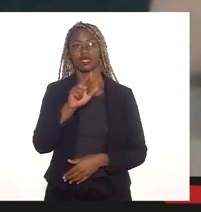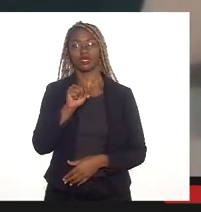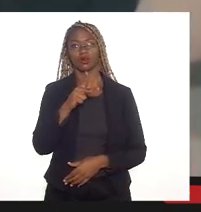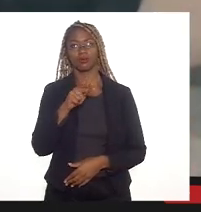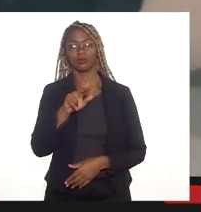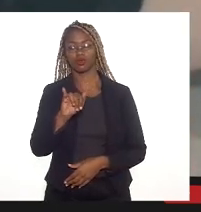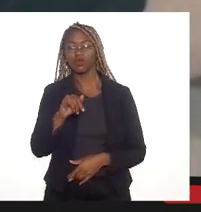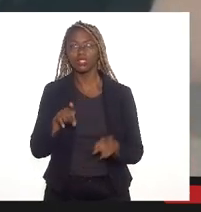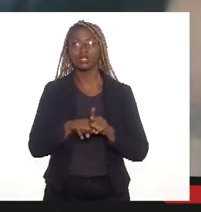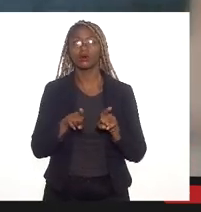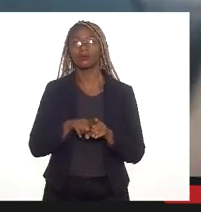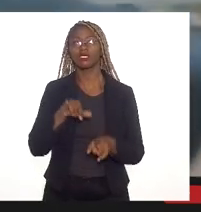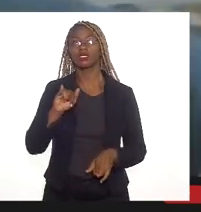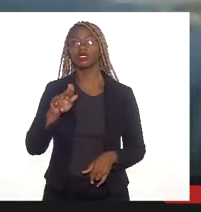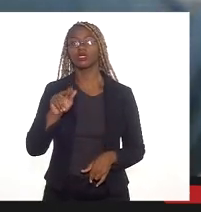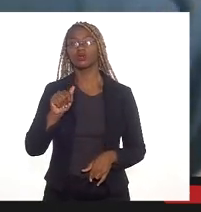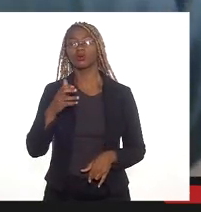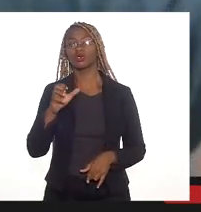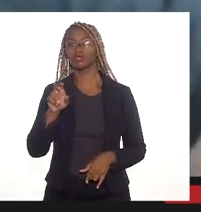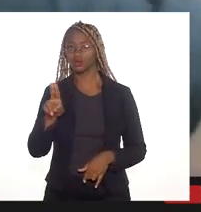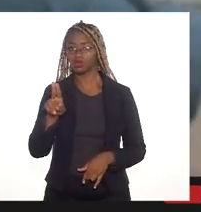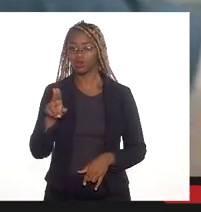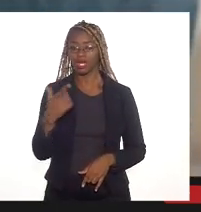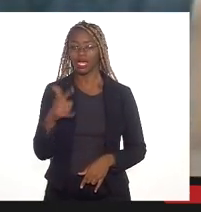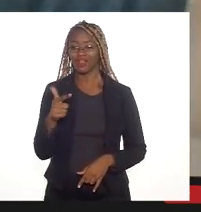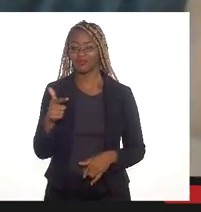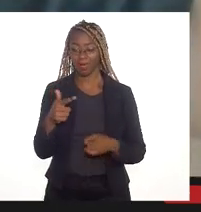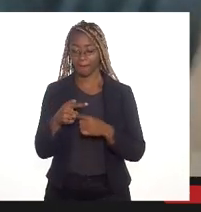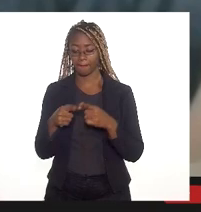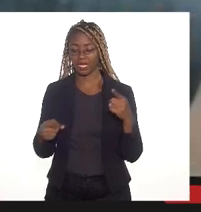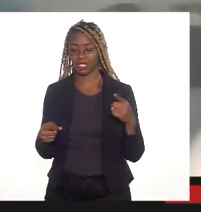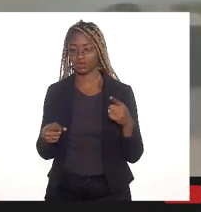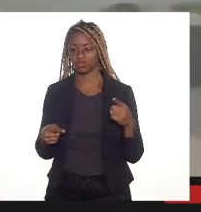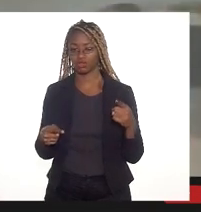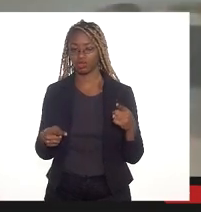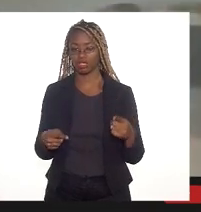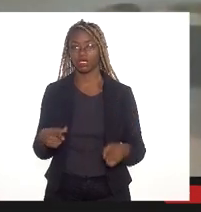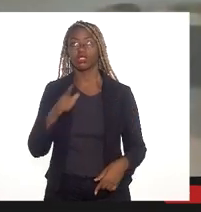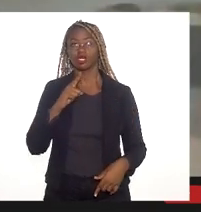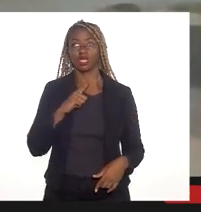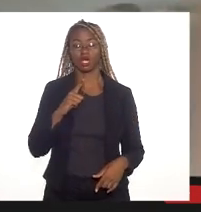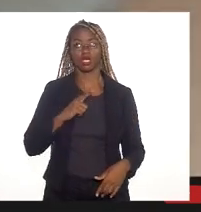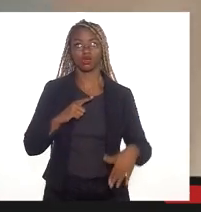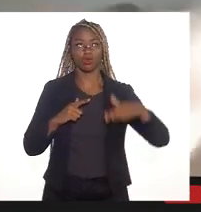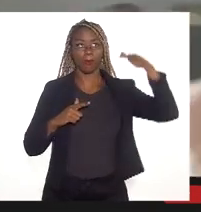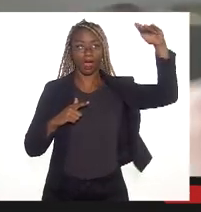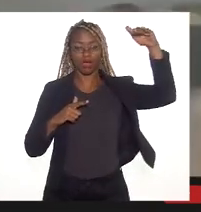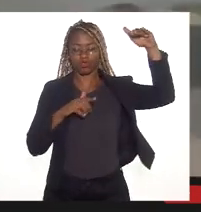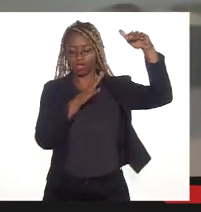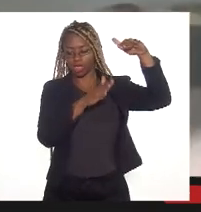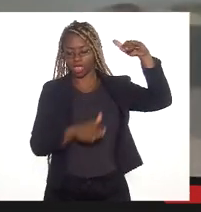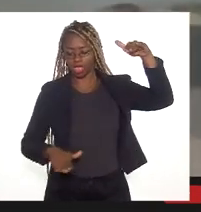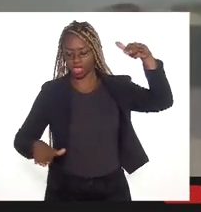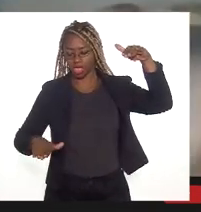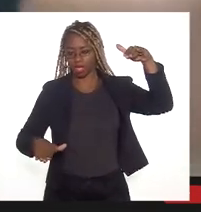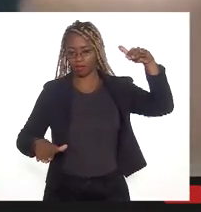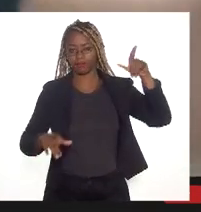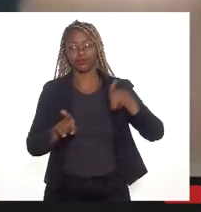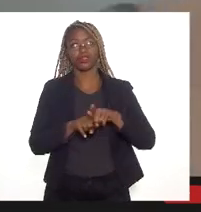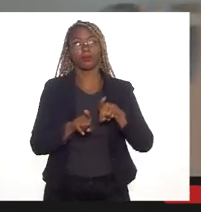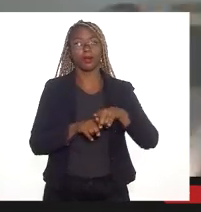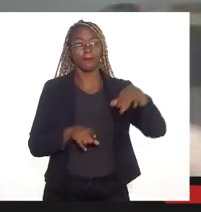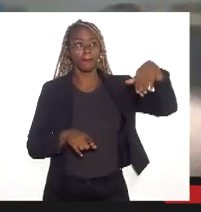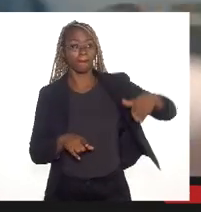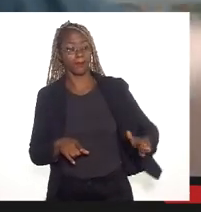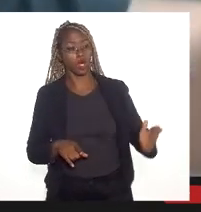elas não têm trecho médio. O rio tem trecho superior e trecho inferior. É montanha e planície. Não